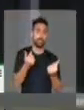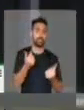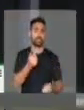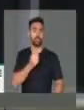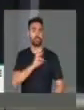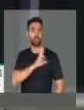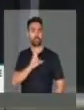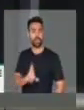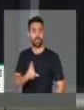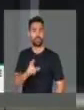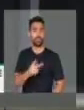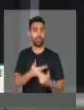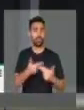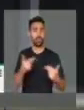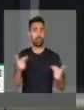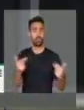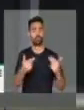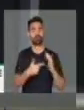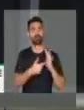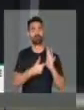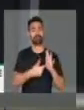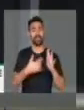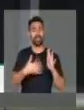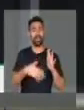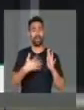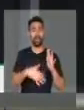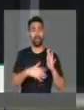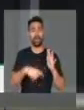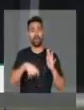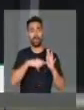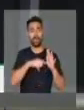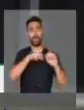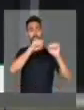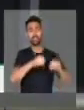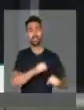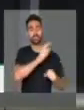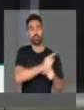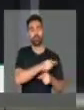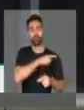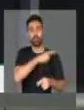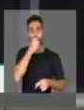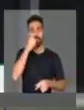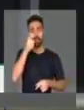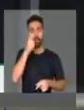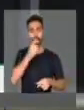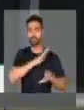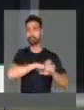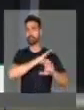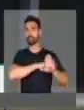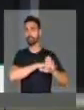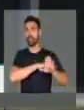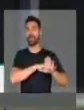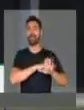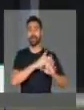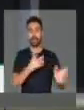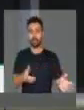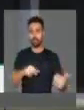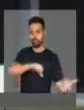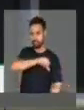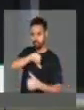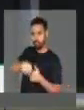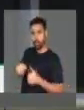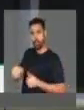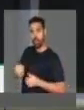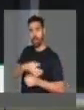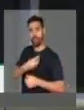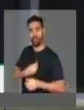religiosos ficaram expostos, e aconteceu uma ruptura que iluminou novos caminhos para o